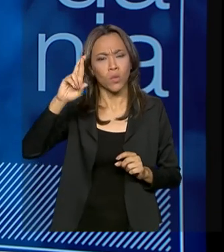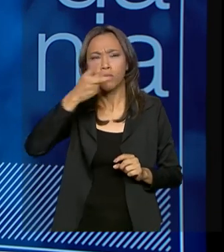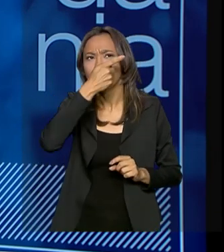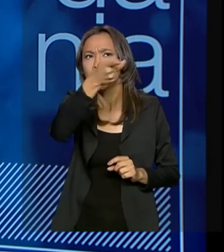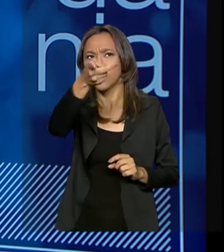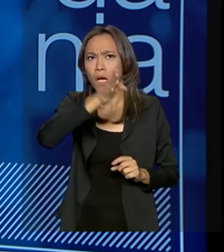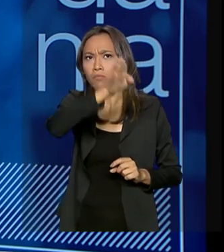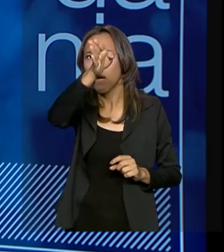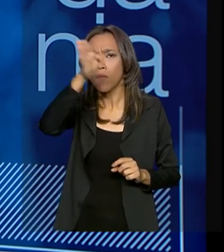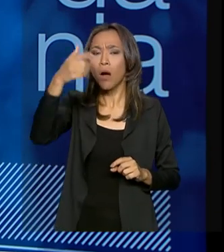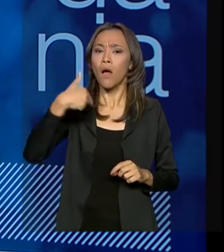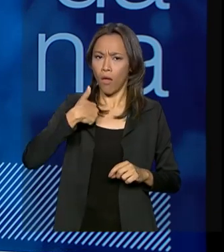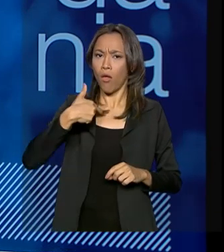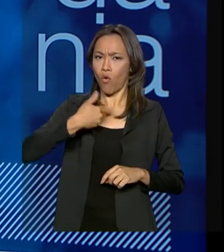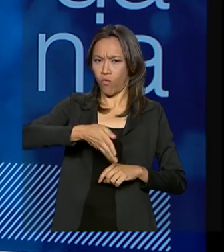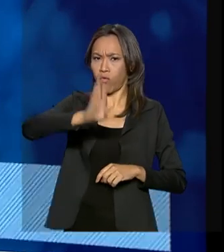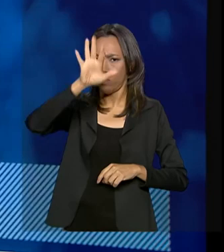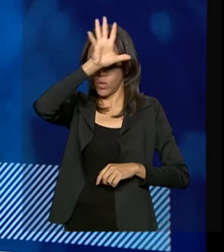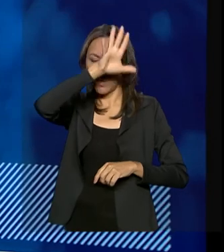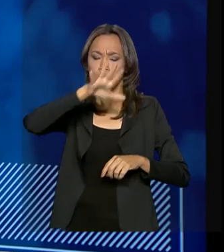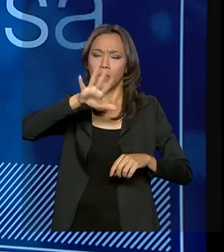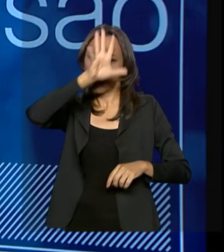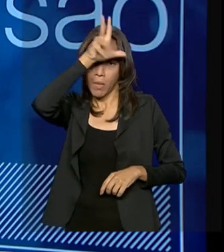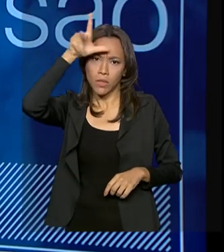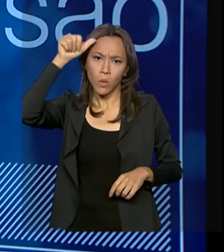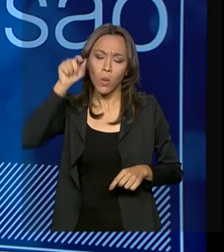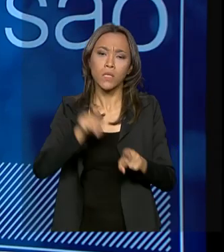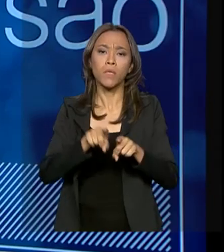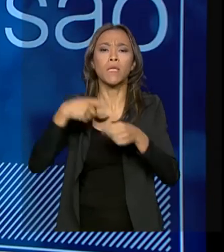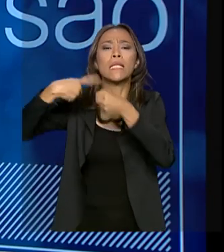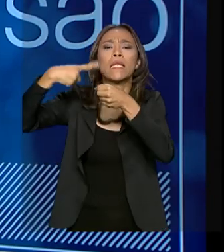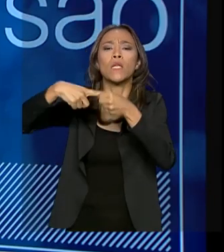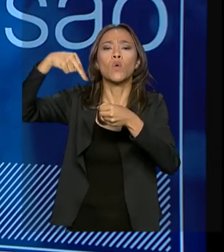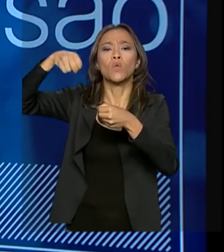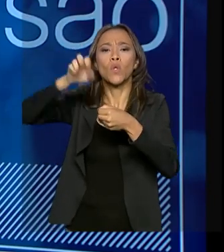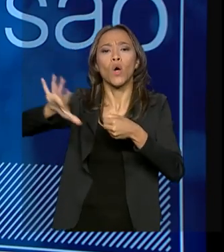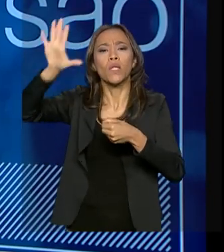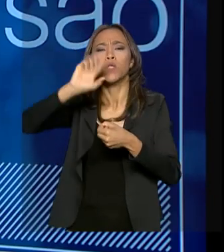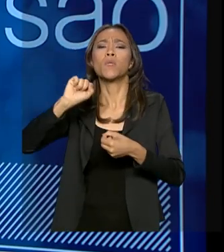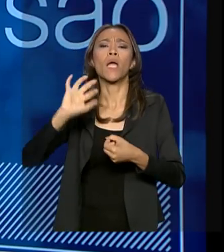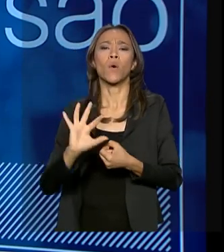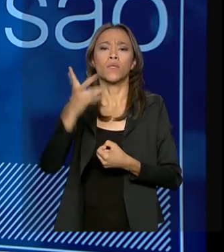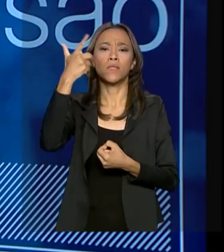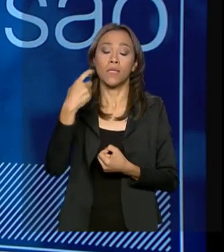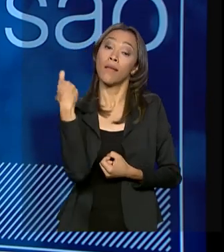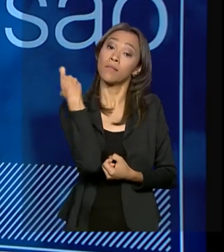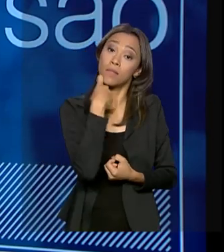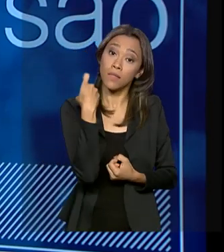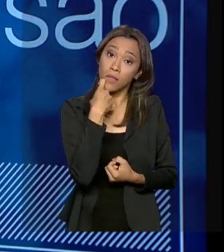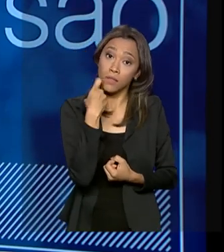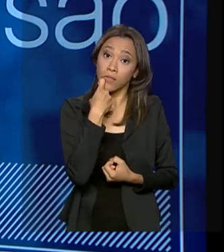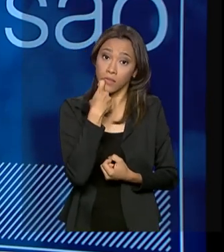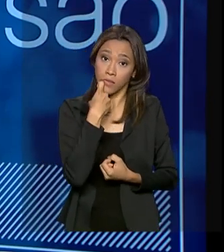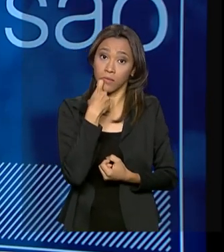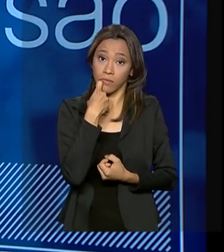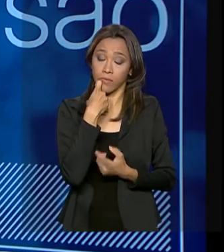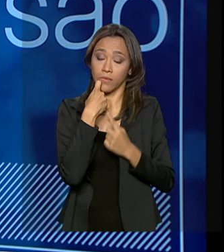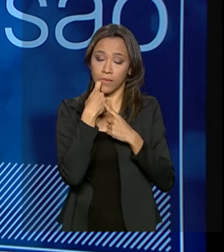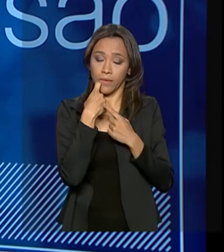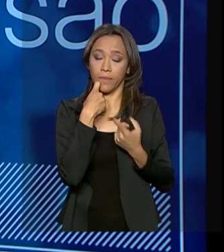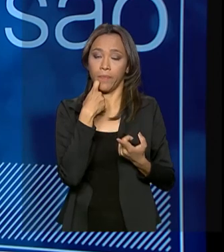Eu mesmo estive no Amazonas, no interior do Nordeste. E o que acontecia era, na sexta-feira, quando lançávamos